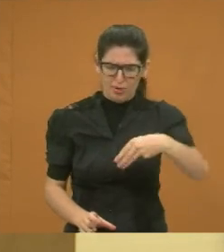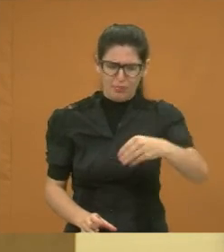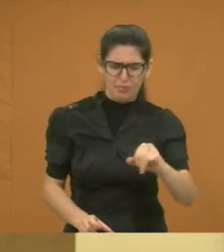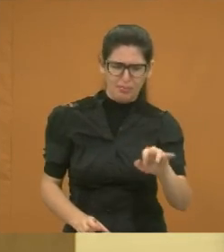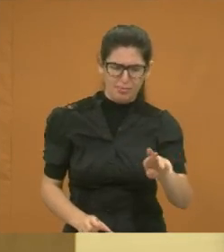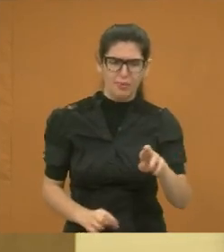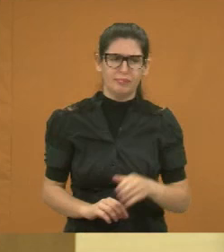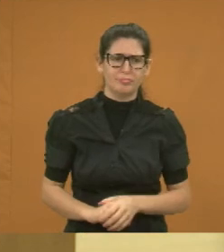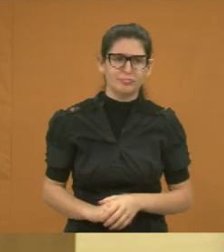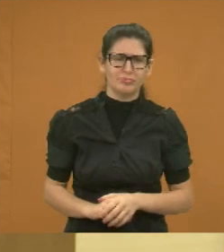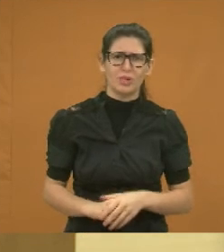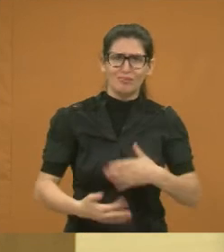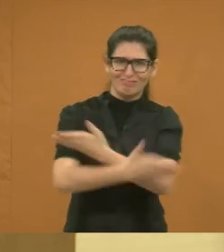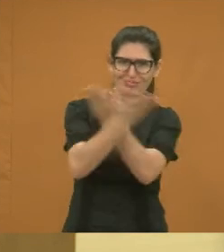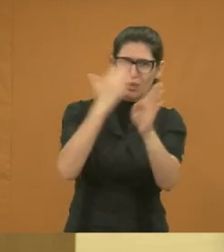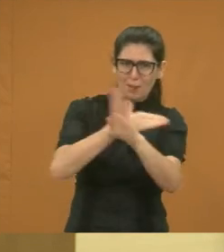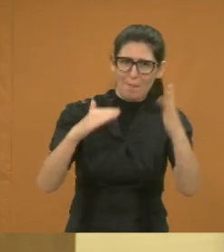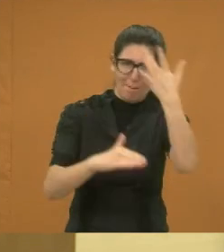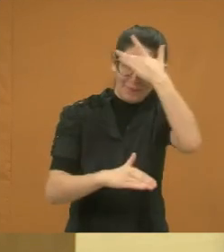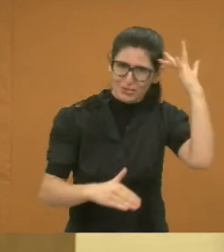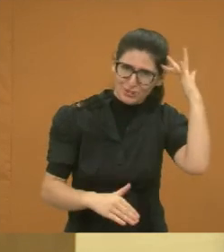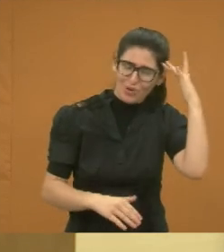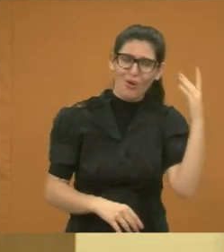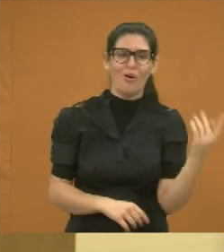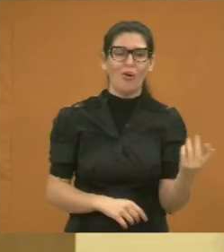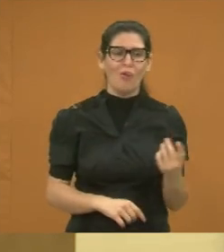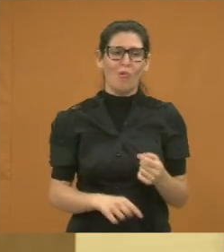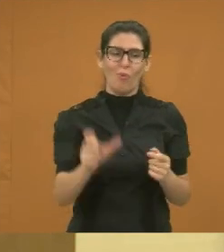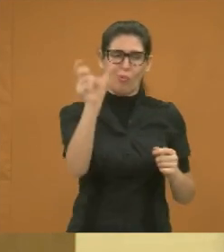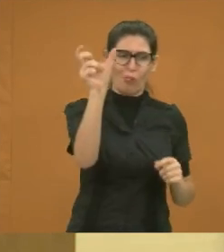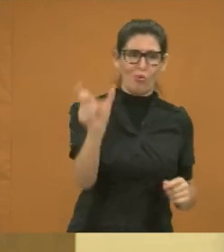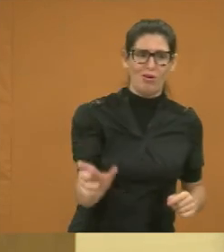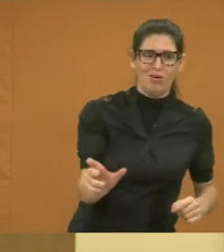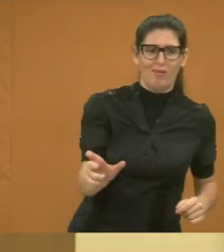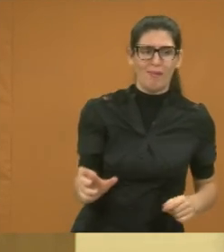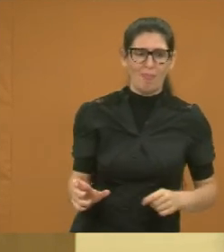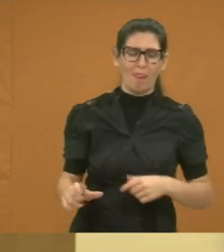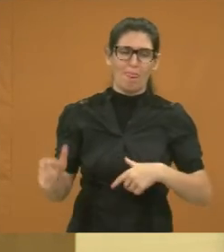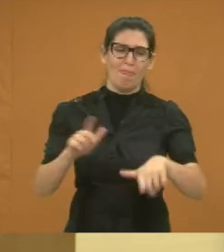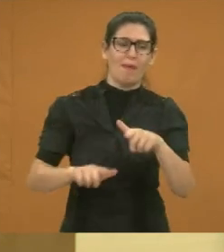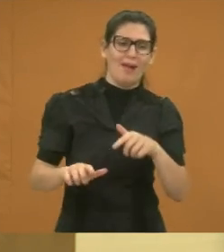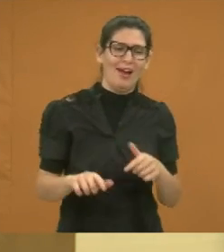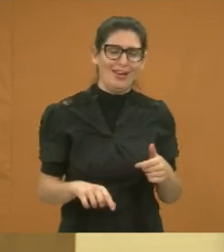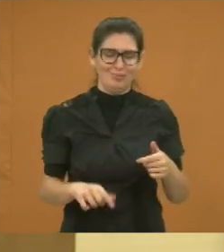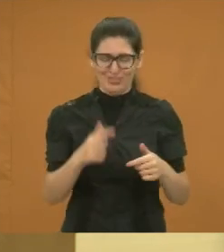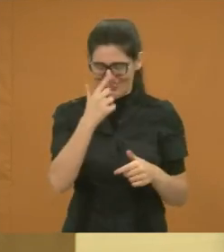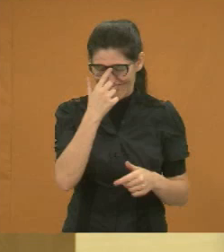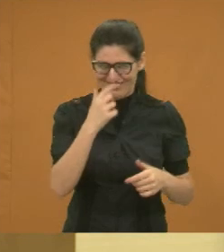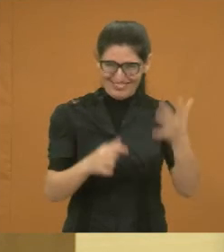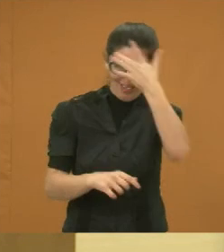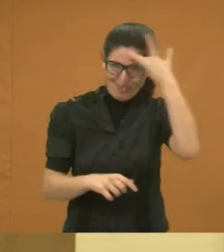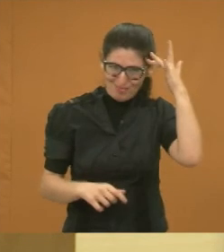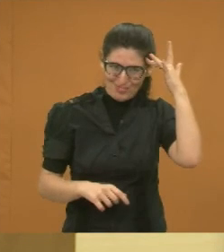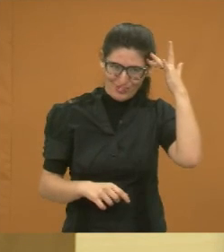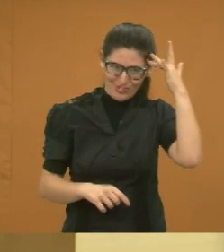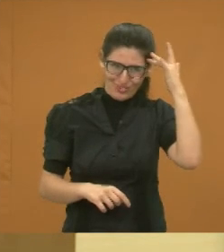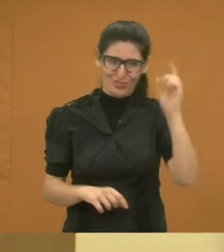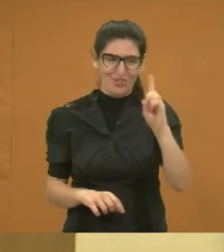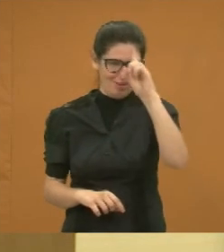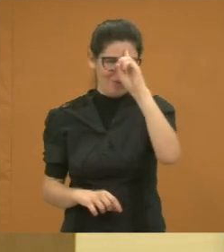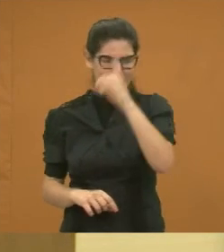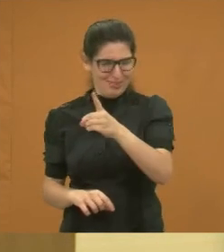vocês são meu patrão, e eu sou seu funcionário, pode me cobrar, vereador Valmir do Parque Bialoa. Tamo junto,